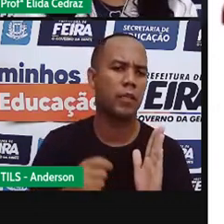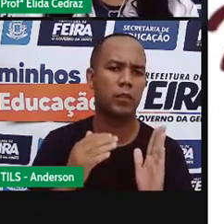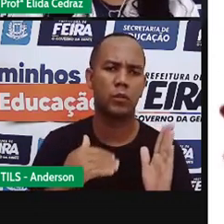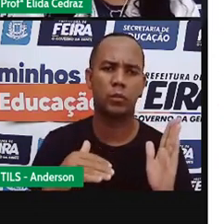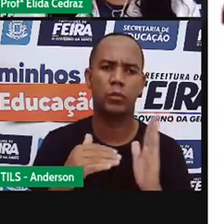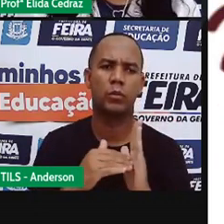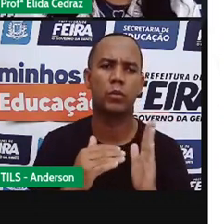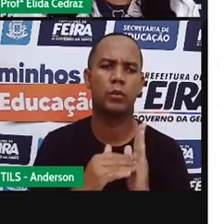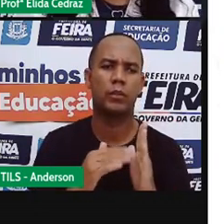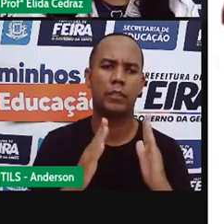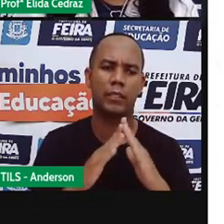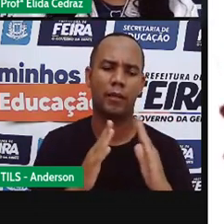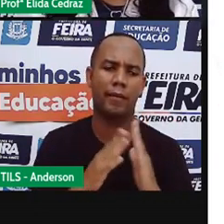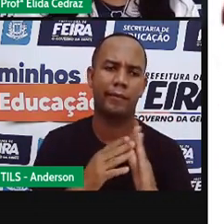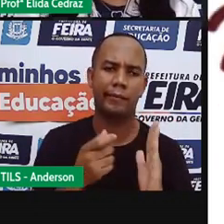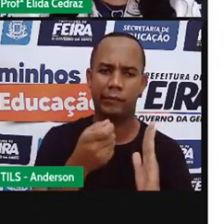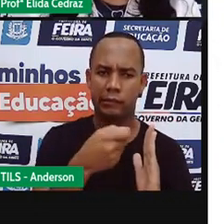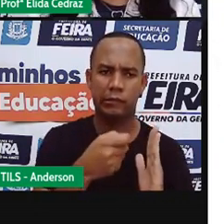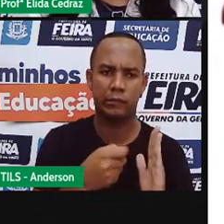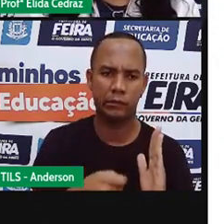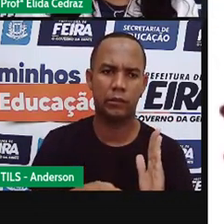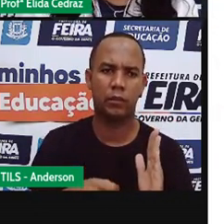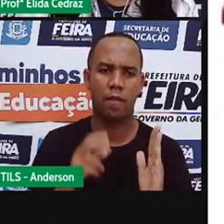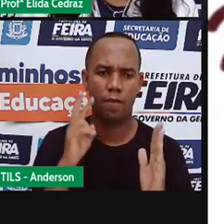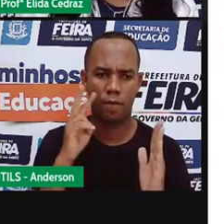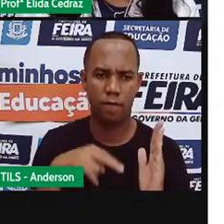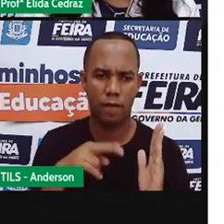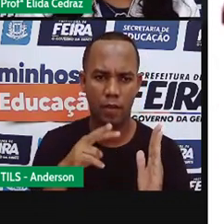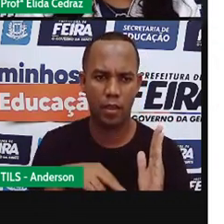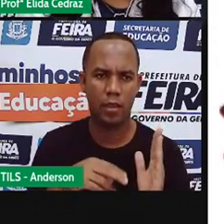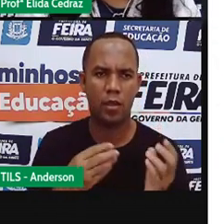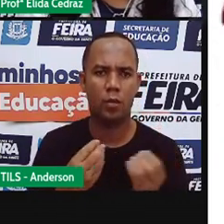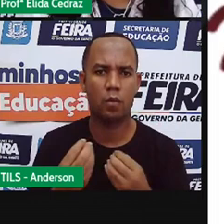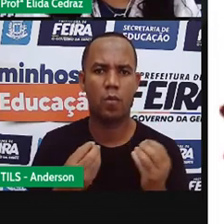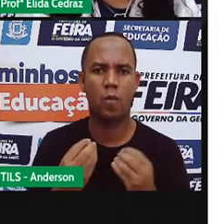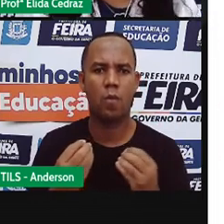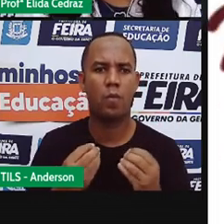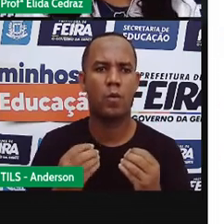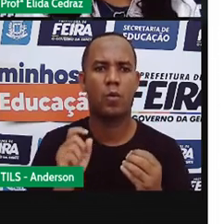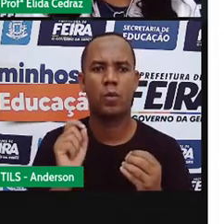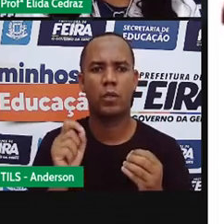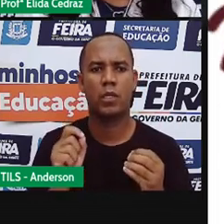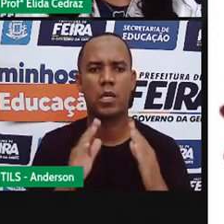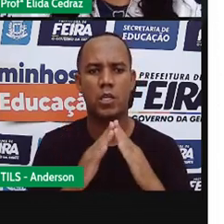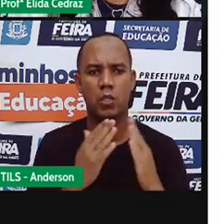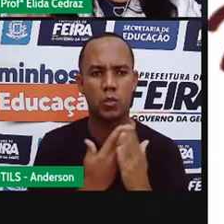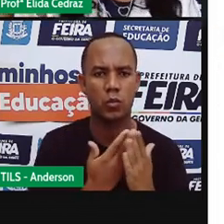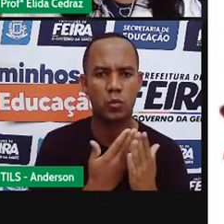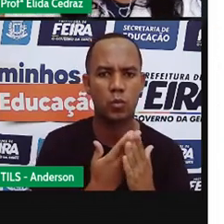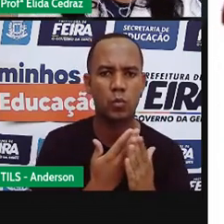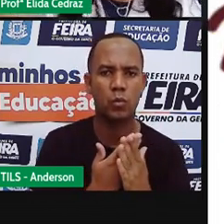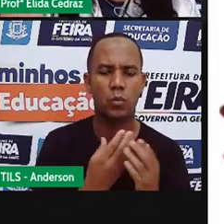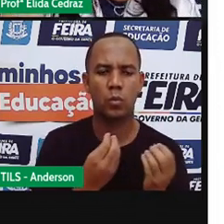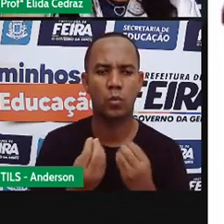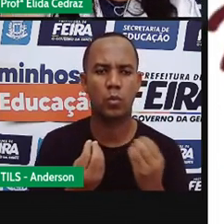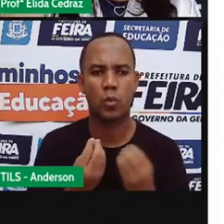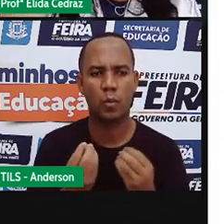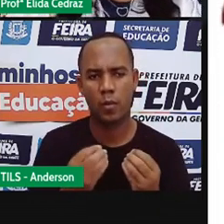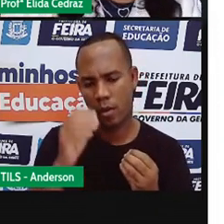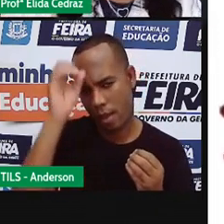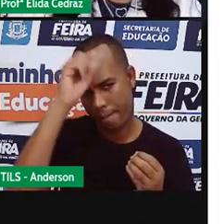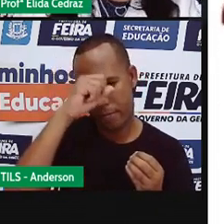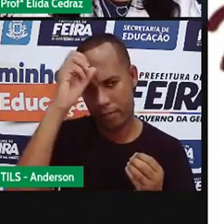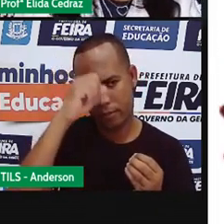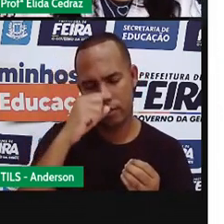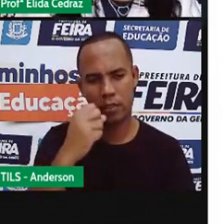seu caderno, o material que vem da escola, olha a regrinha, anota, quando você quiser anotar a regrinha, você vai estar aprendendo duas vezes.